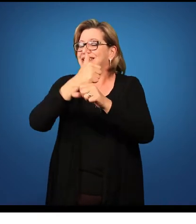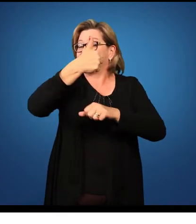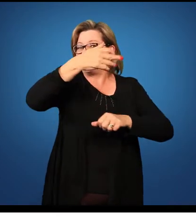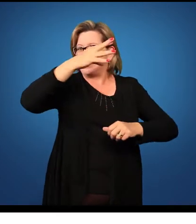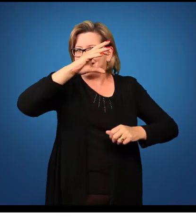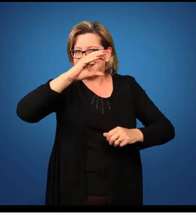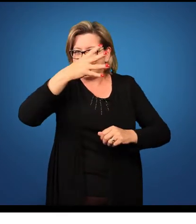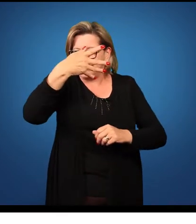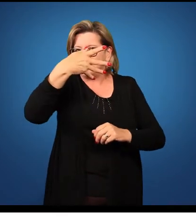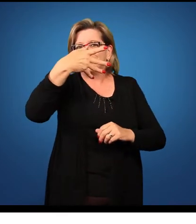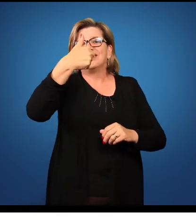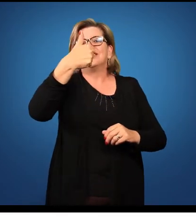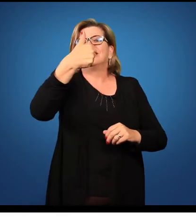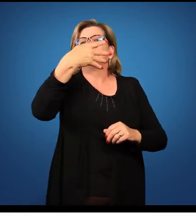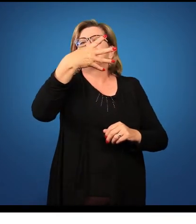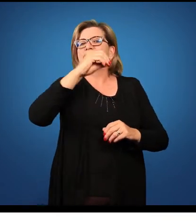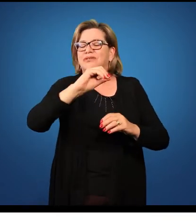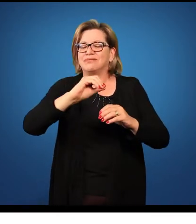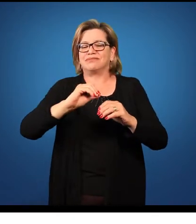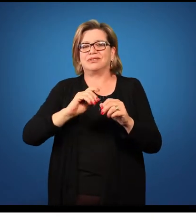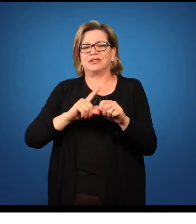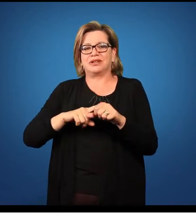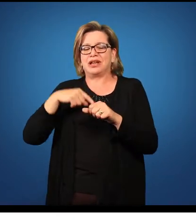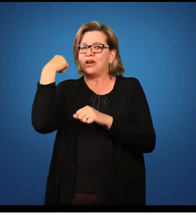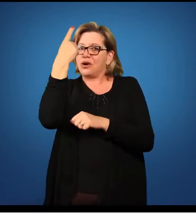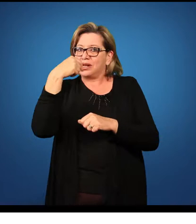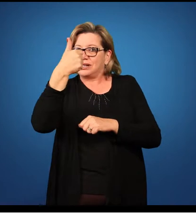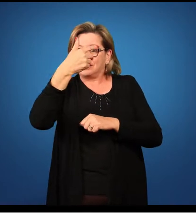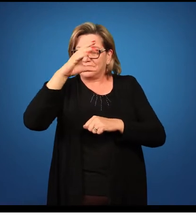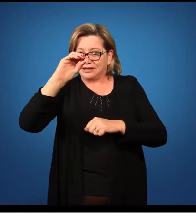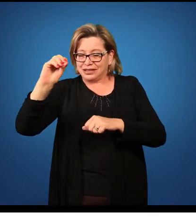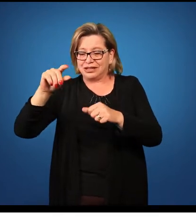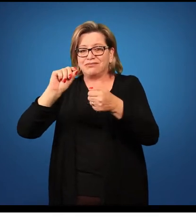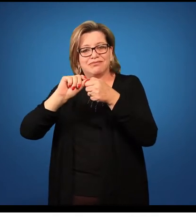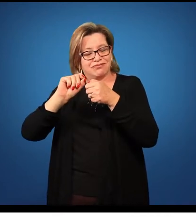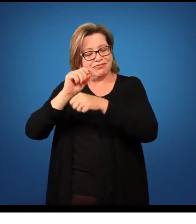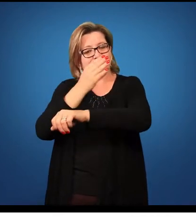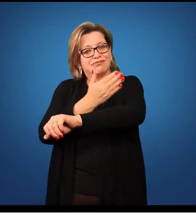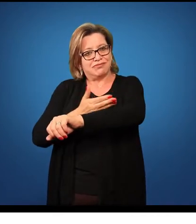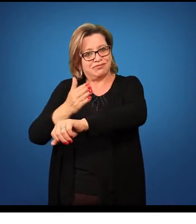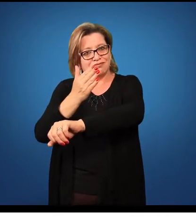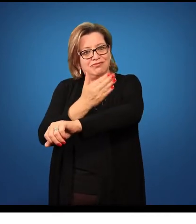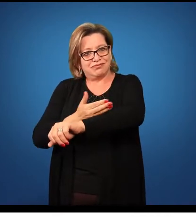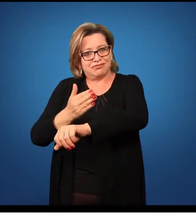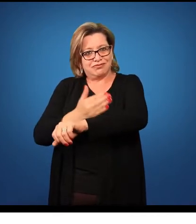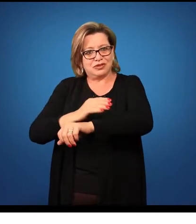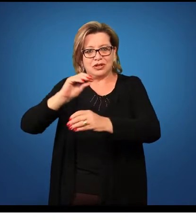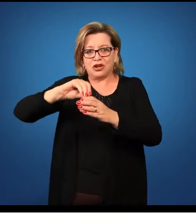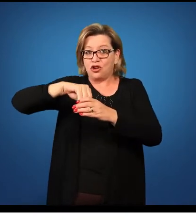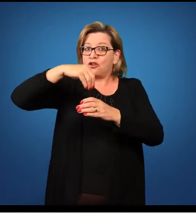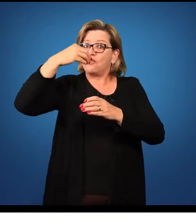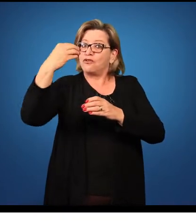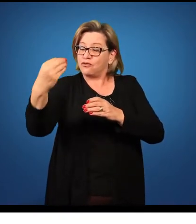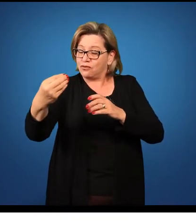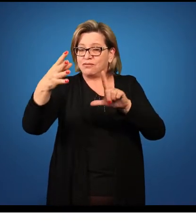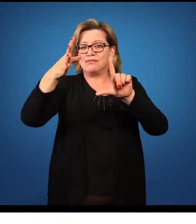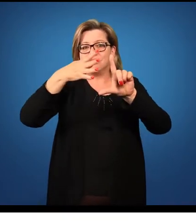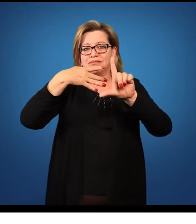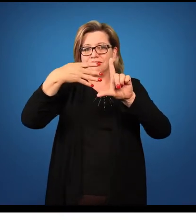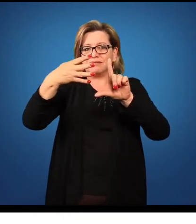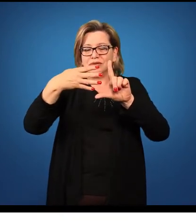Essa carga horária de 100 horas, que vocês vão fazer extra, fora a plataforma,